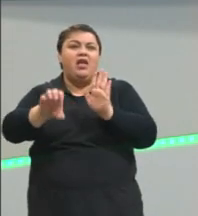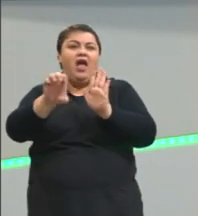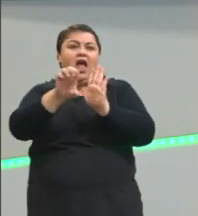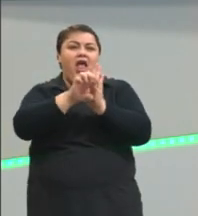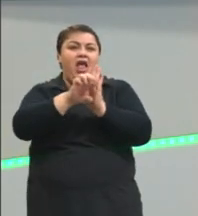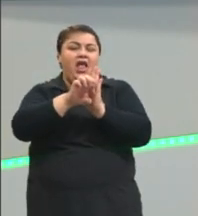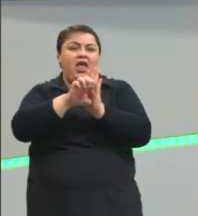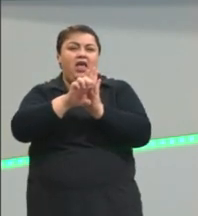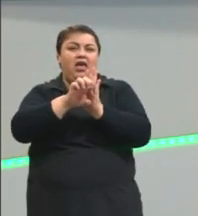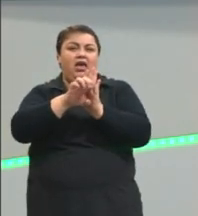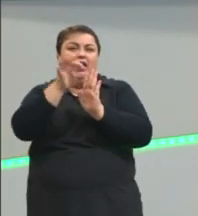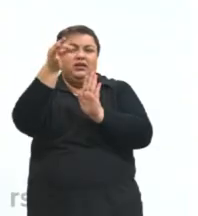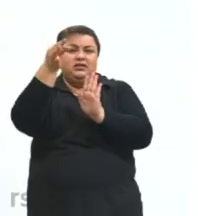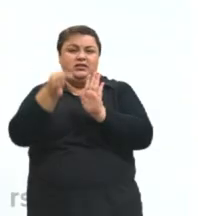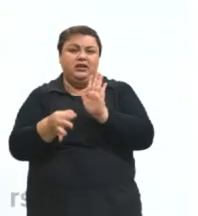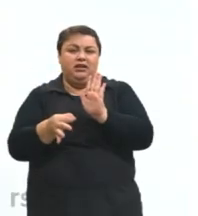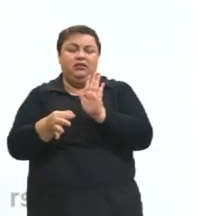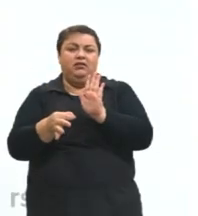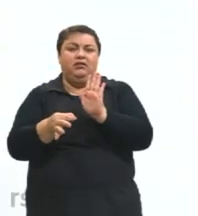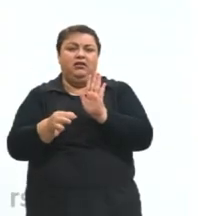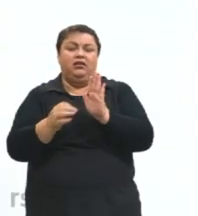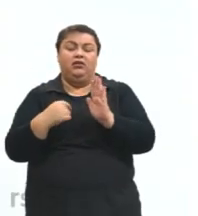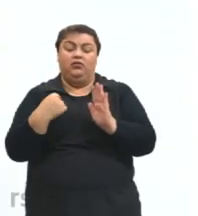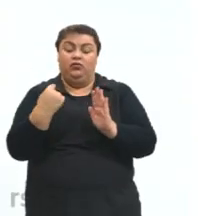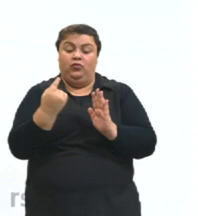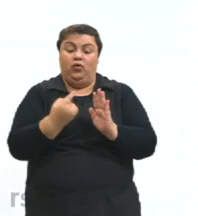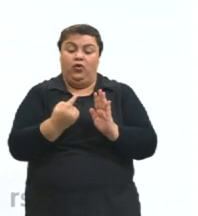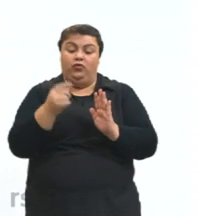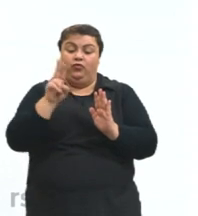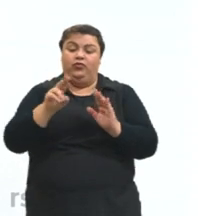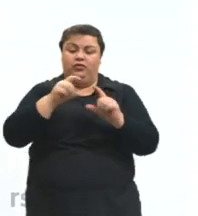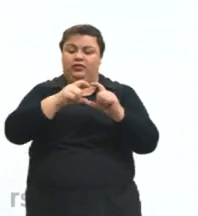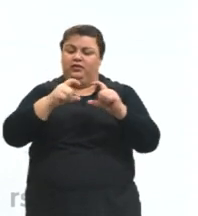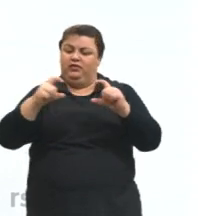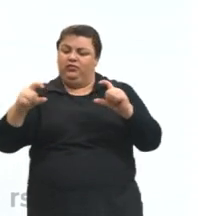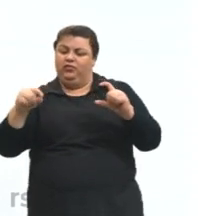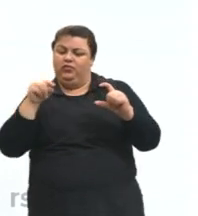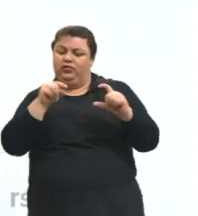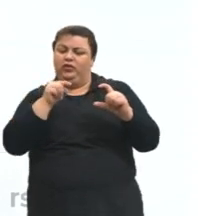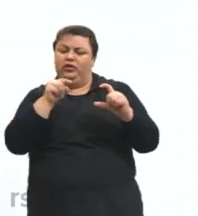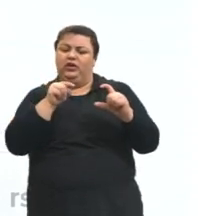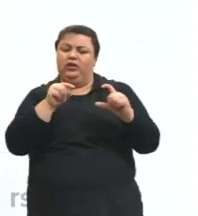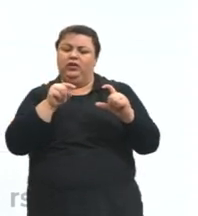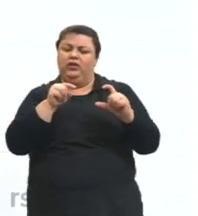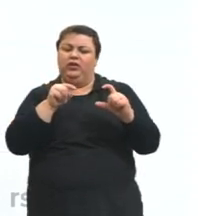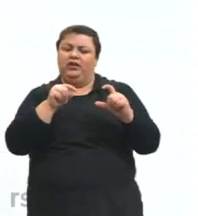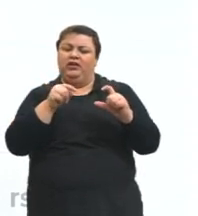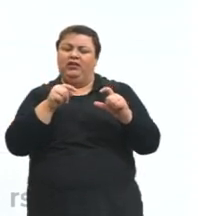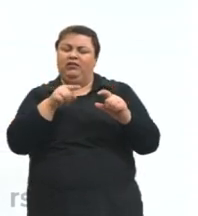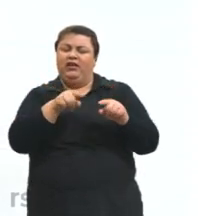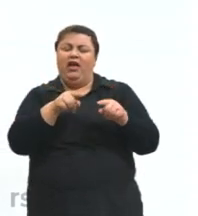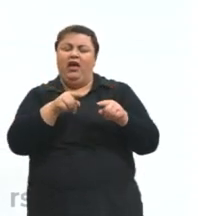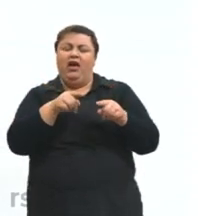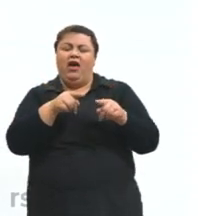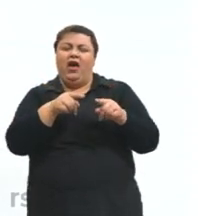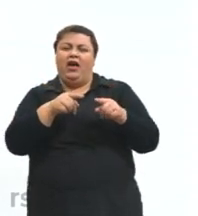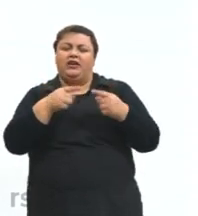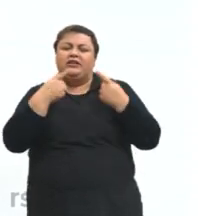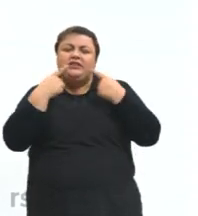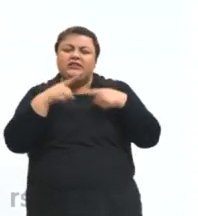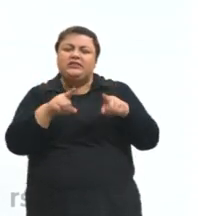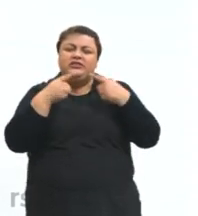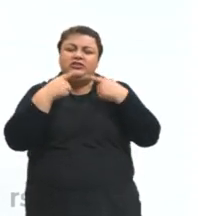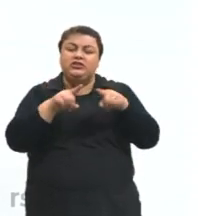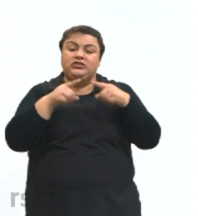a gente está através dessa tirinha o autor está tentando criticar as obrigações